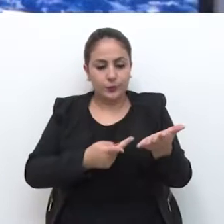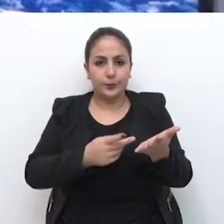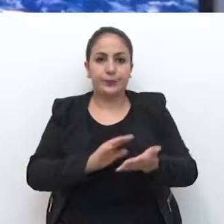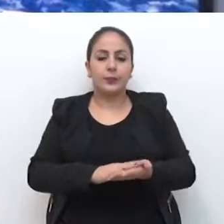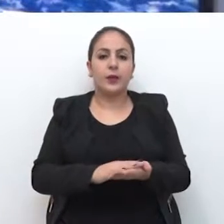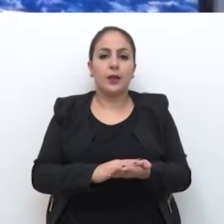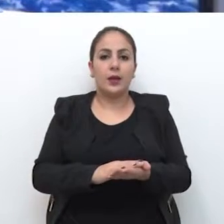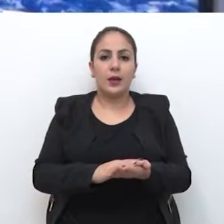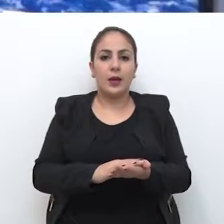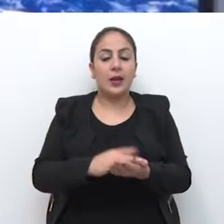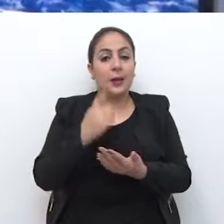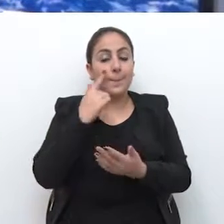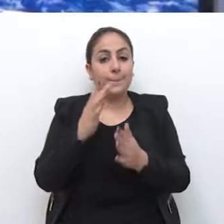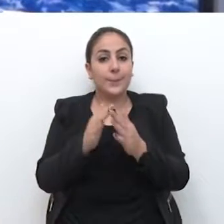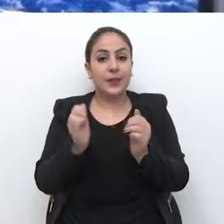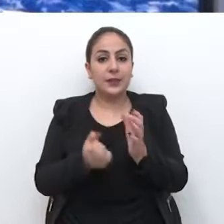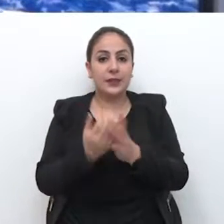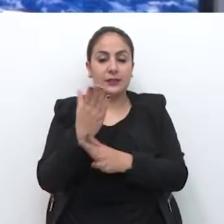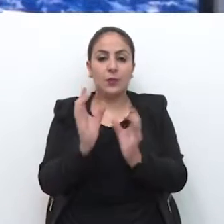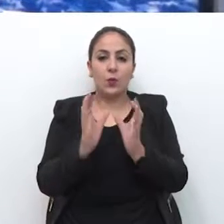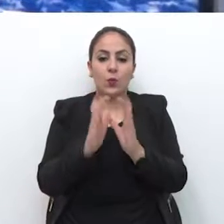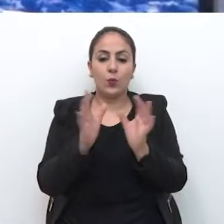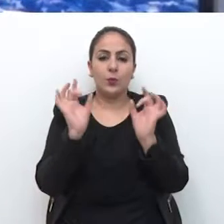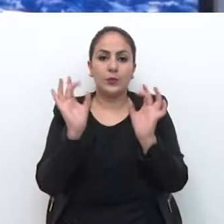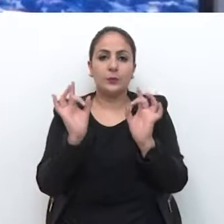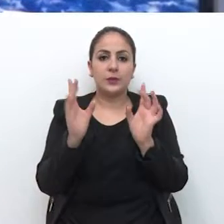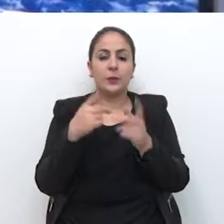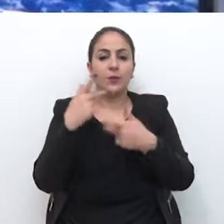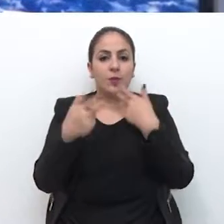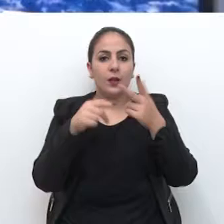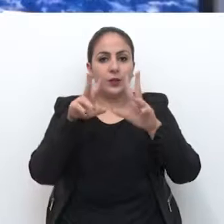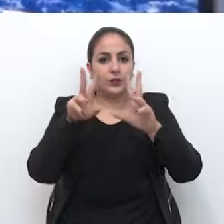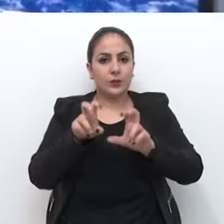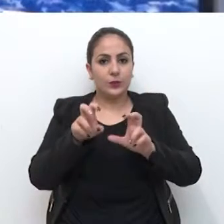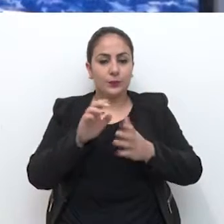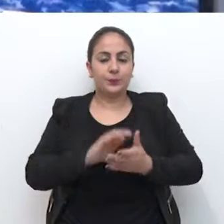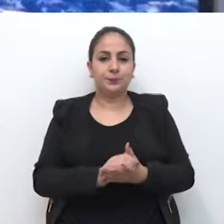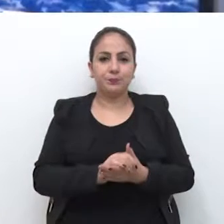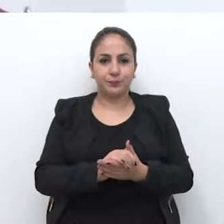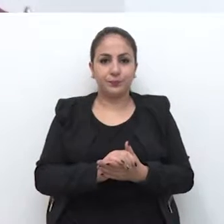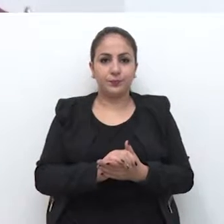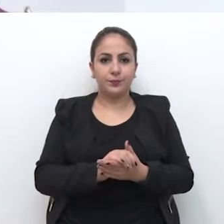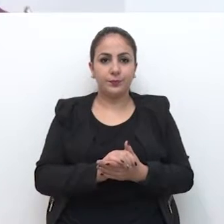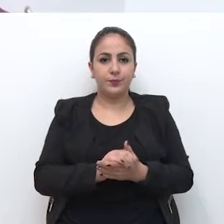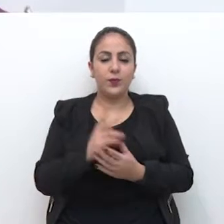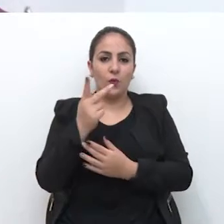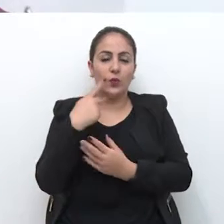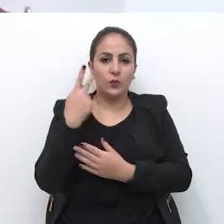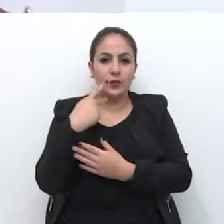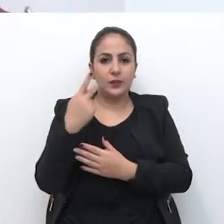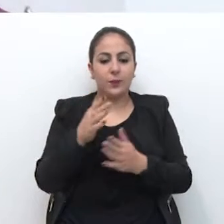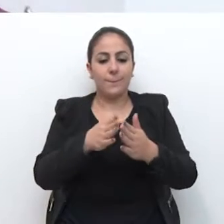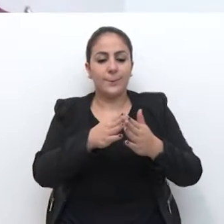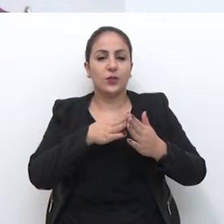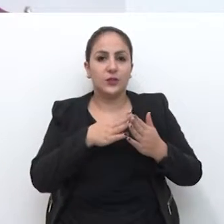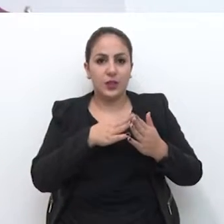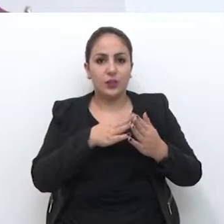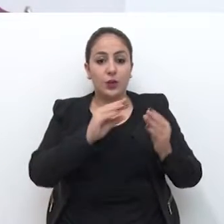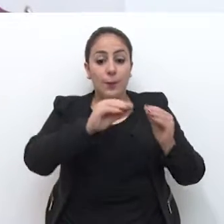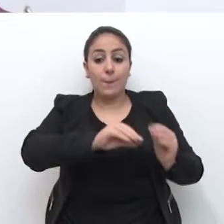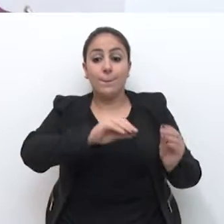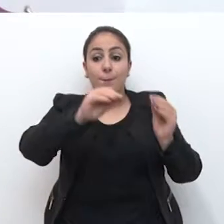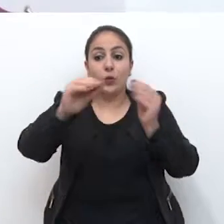Ele pede a criação de um grupo especial para tratar do assunto. O parlamentar defende a